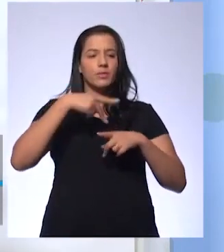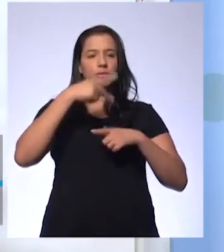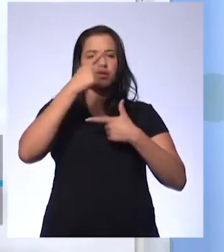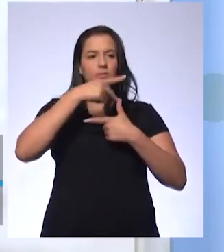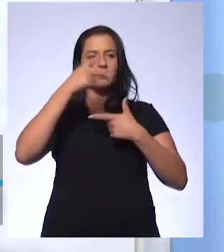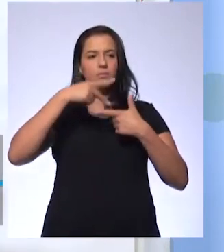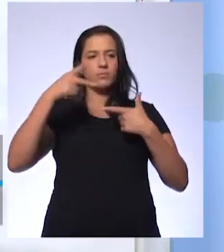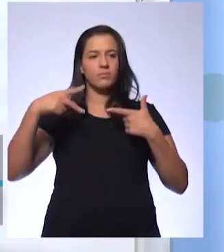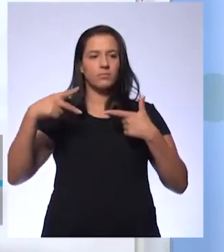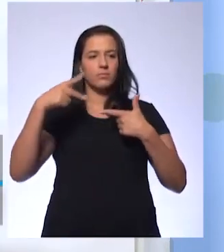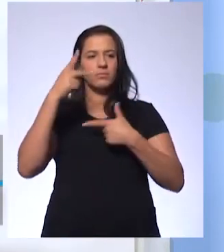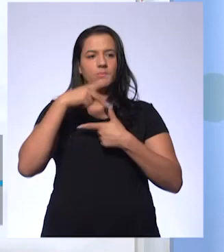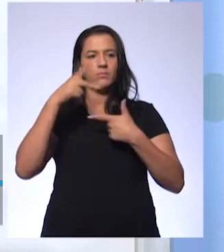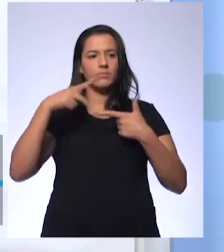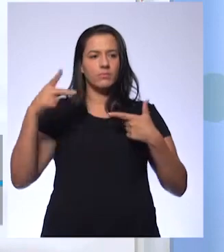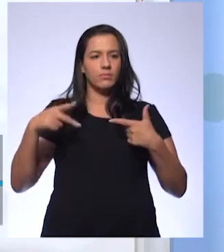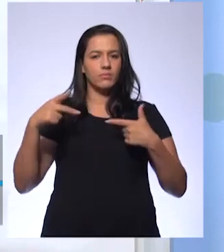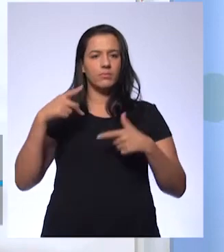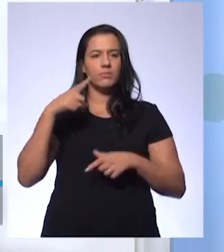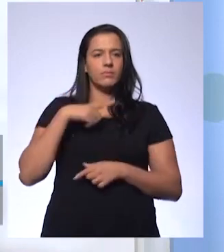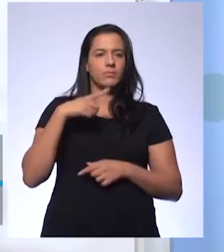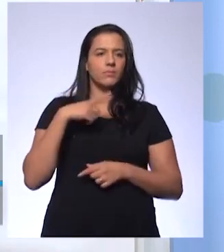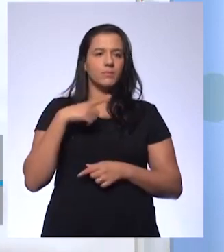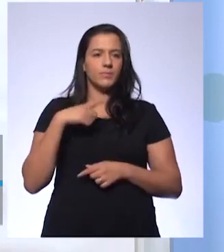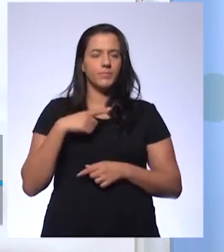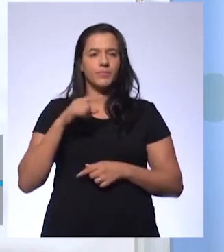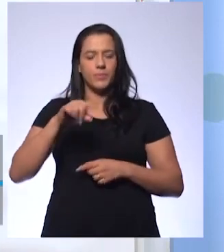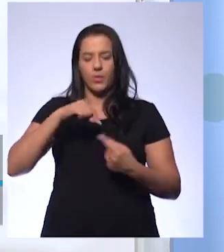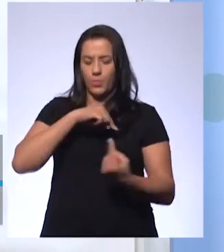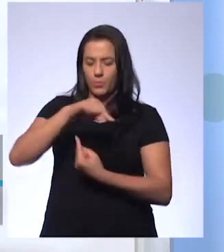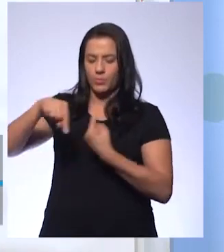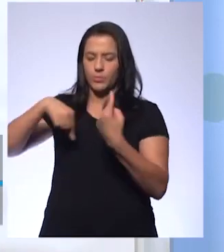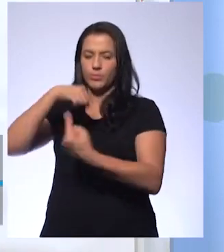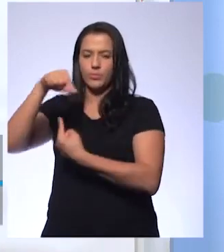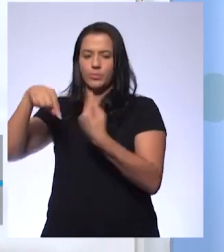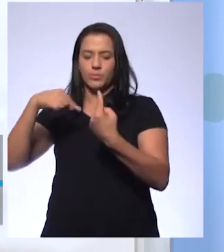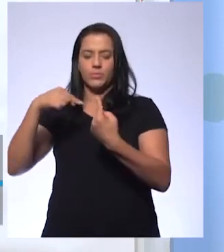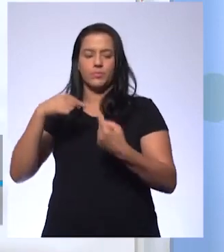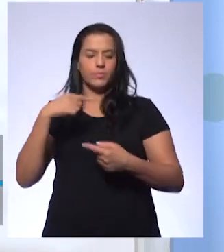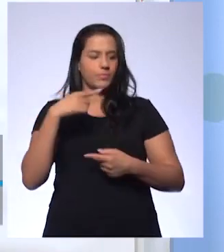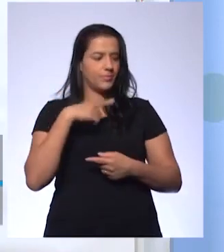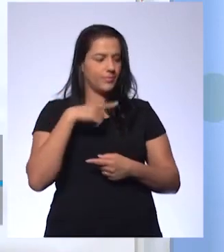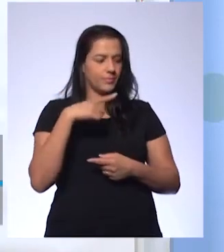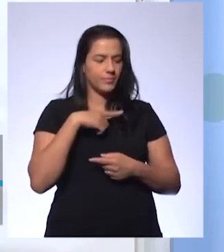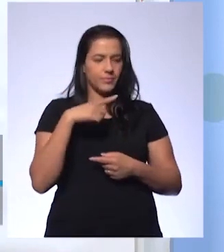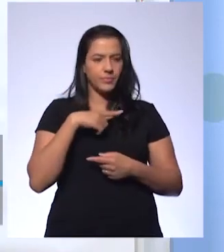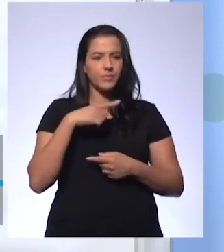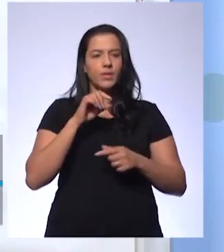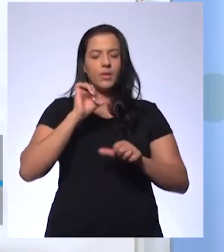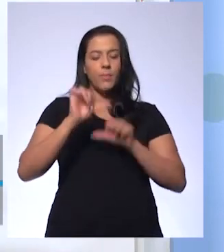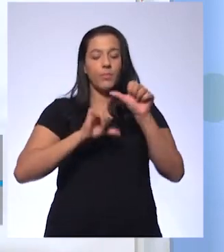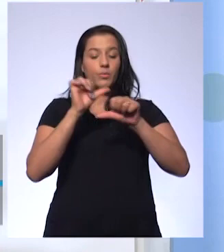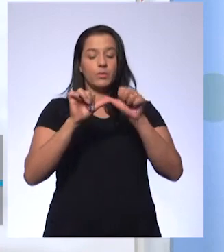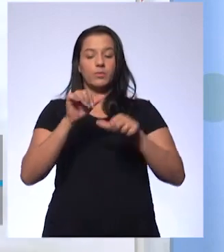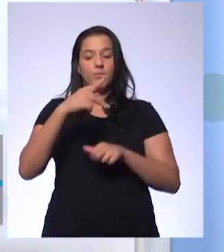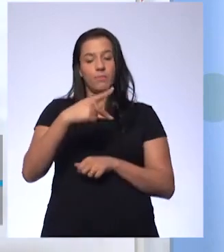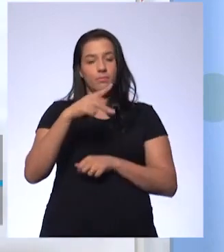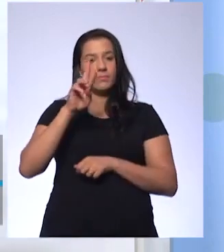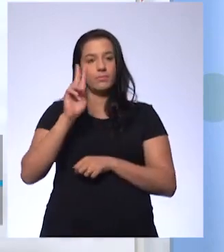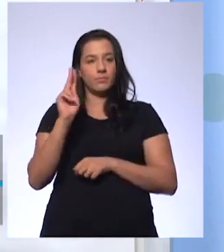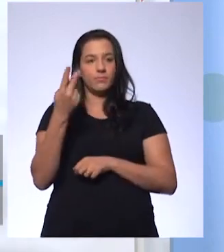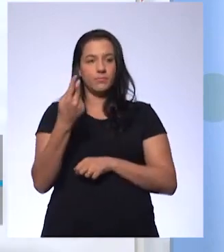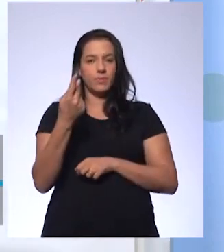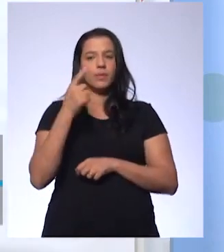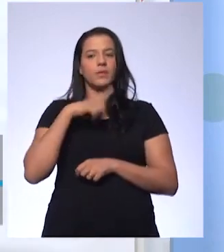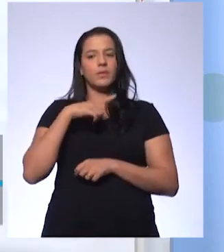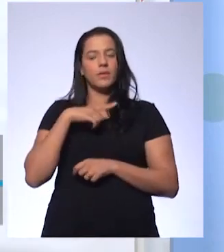processo chamado desnaturação. E esse processo pode ocorrer por dois motivos. Mudança de pH, ou seja, acidez